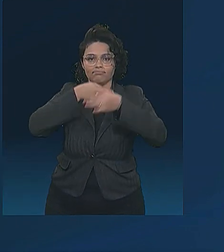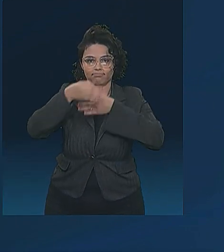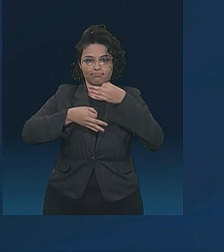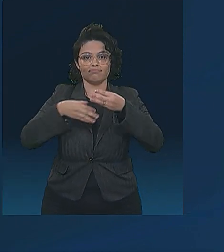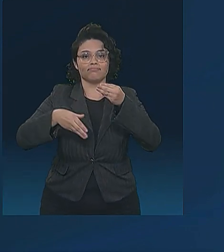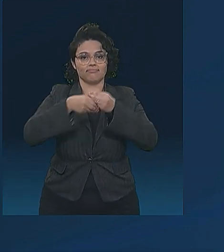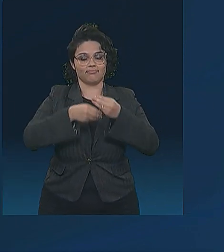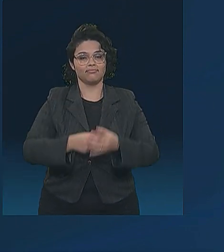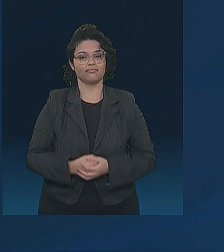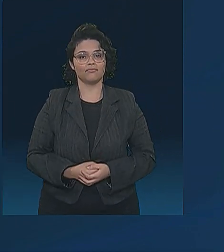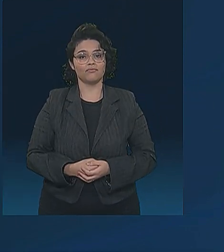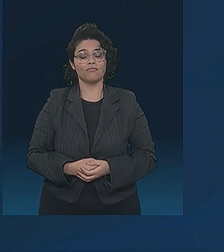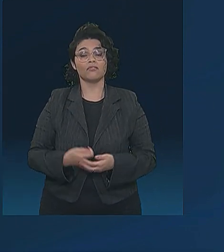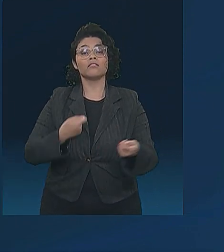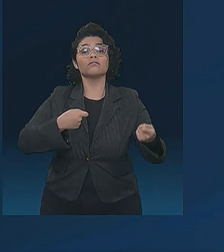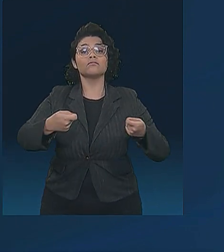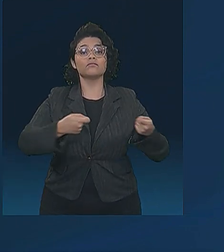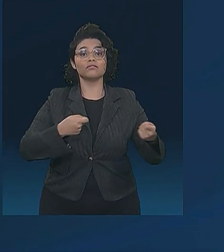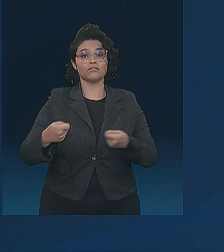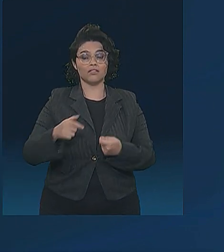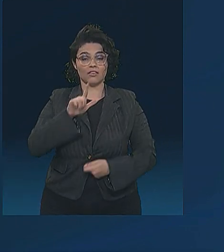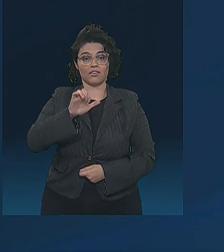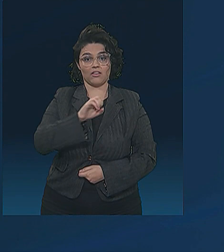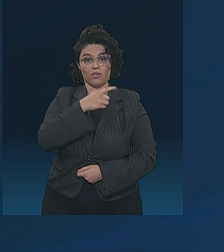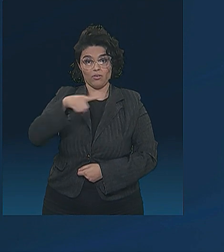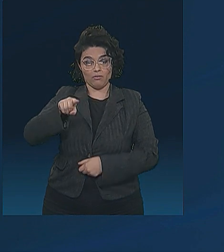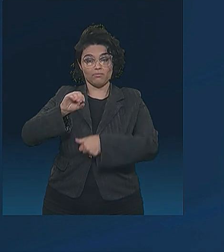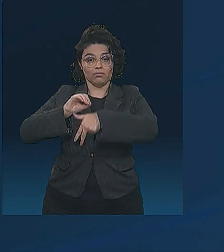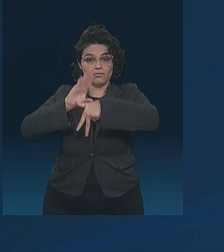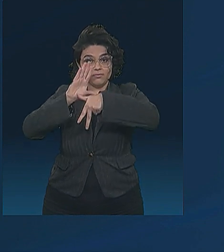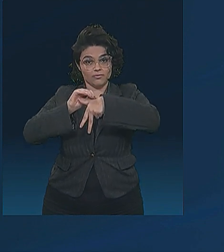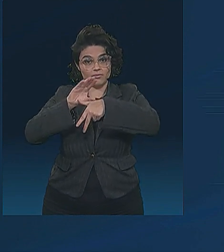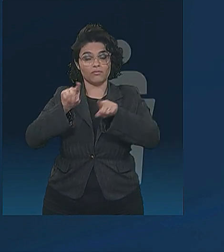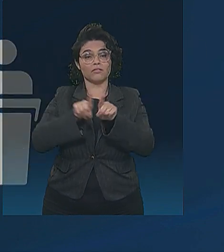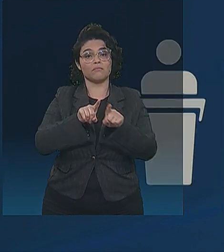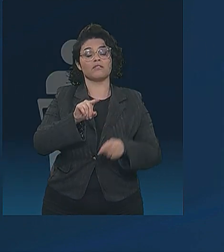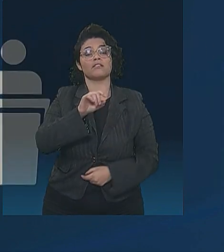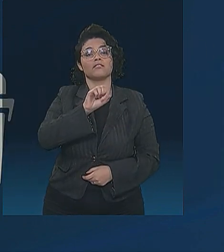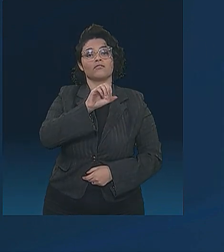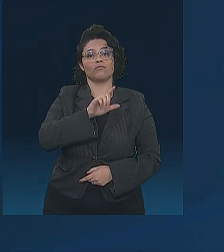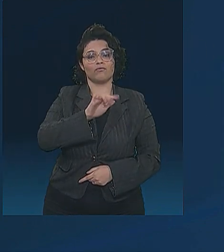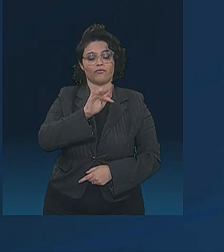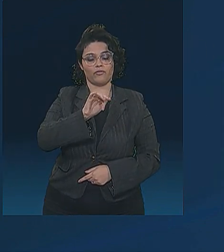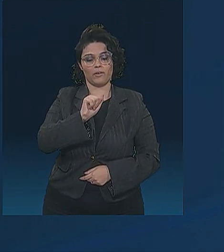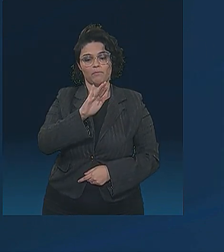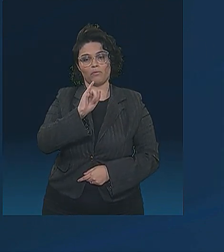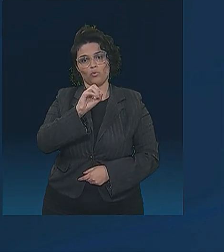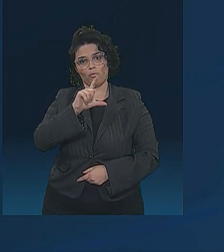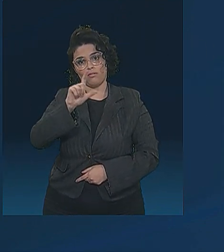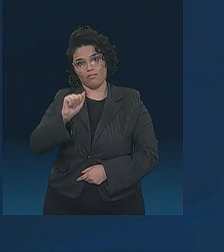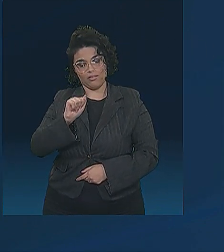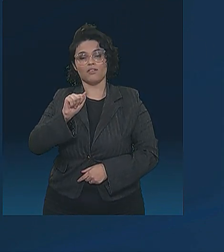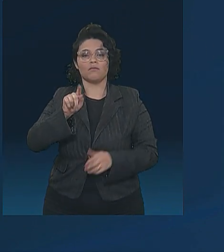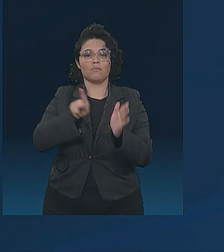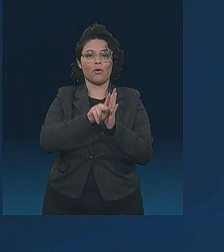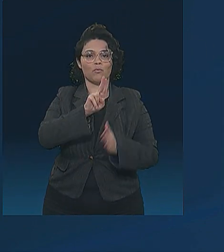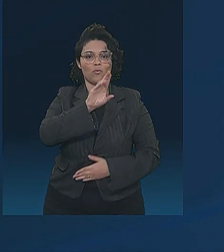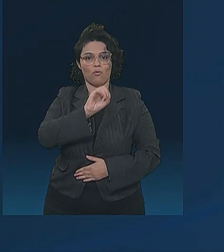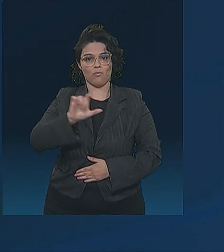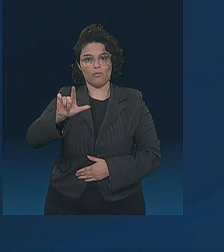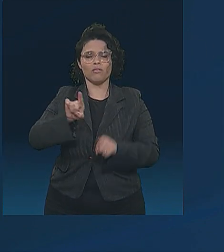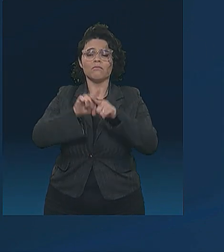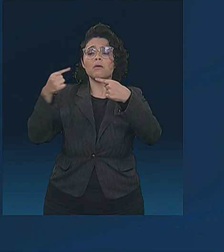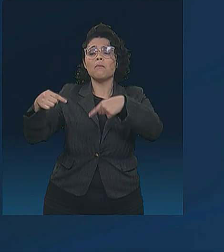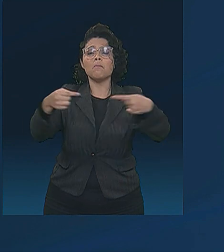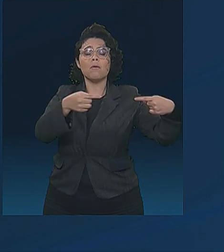mediado pelos jornalistas Leão Serva, da TV Cultura, e Fabíola Cidral, do UOL, e começa com mais uma rodada de confronto direto entre os